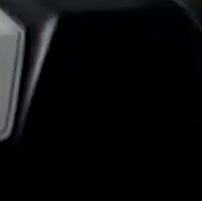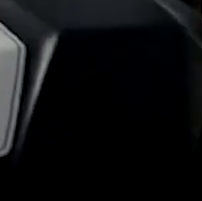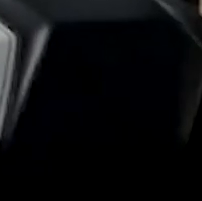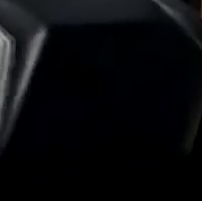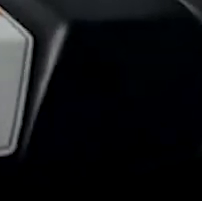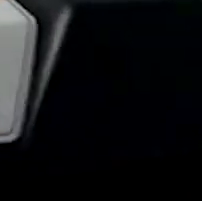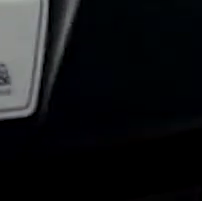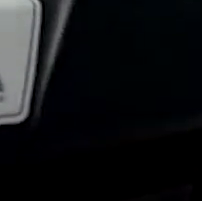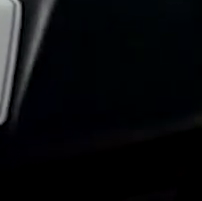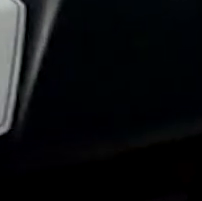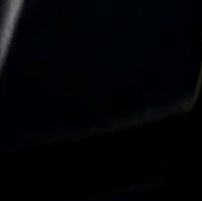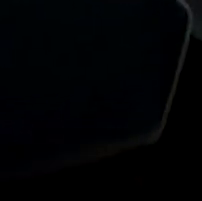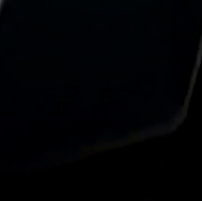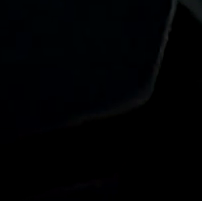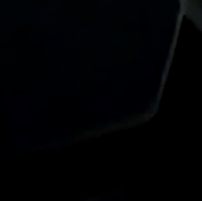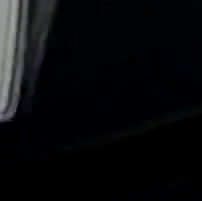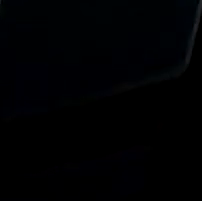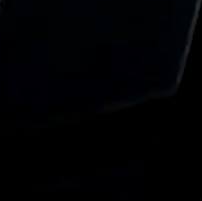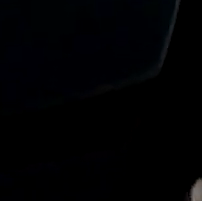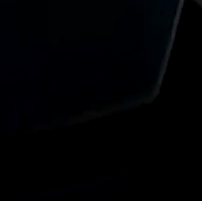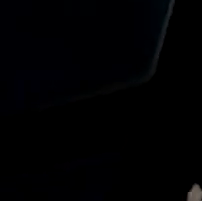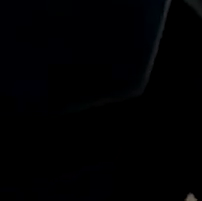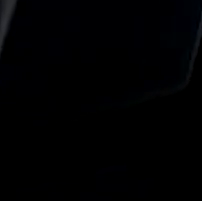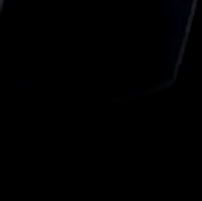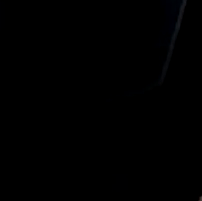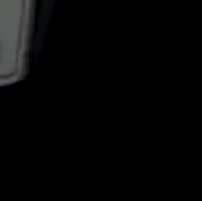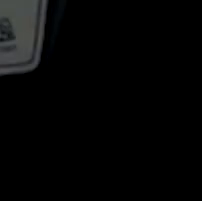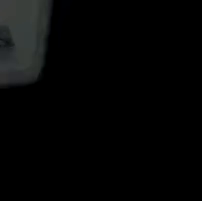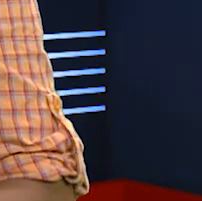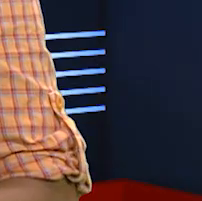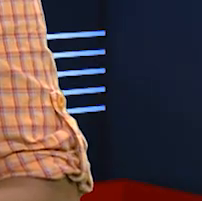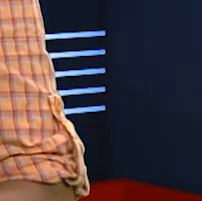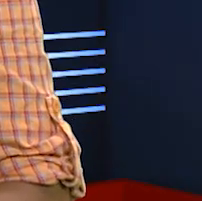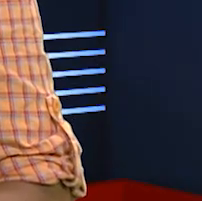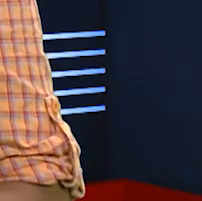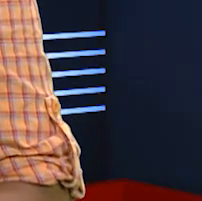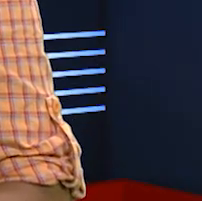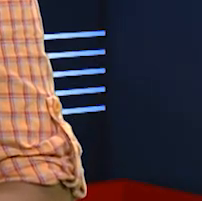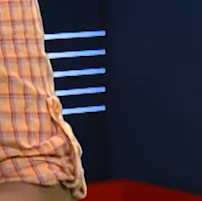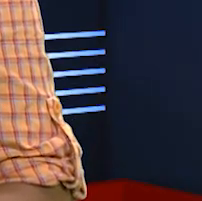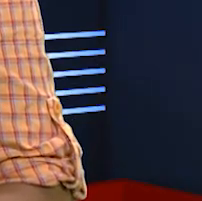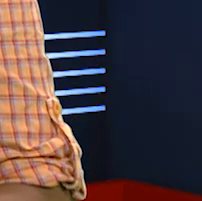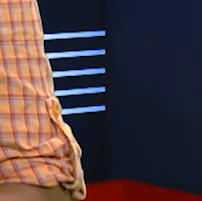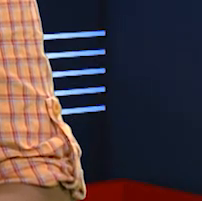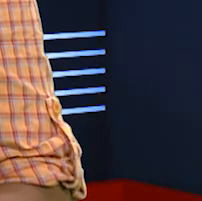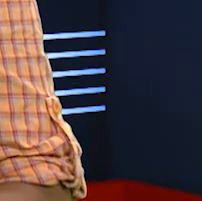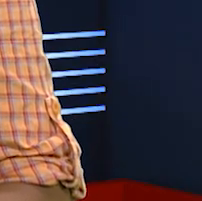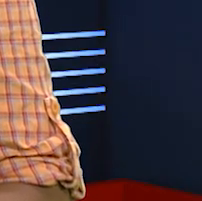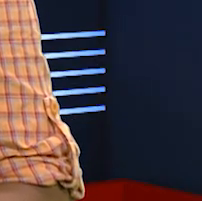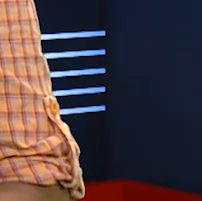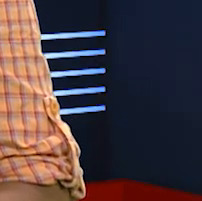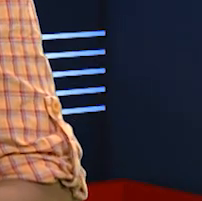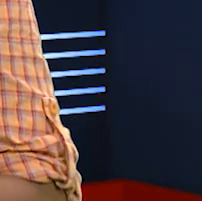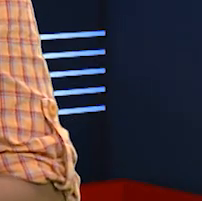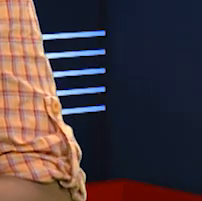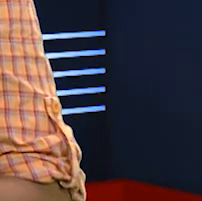quem trabalha na indústria 2022 será um ano de retoma em todo o tipo de eventos As tarifas dos autocaros sobem mais de 5